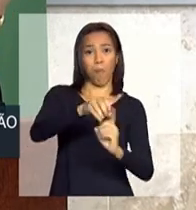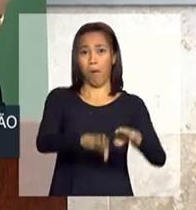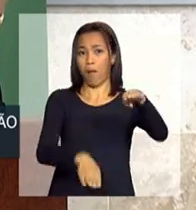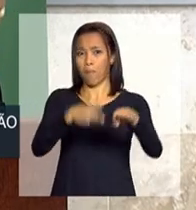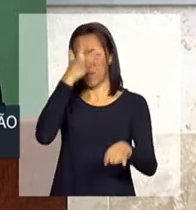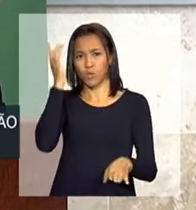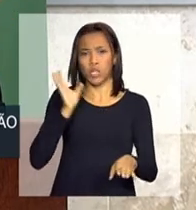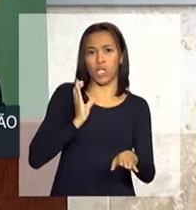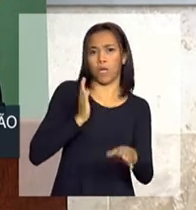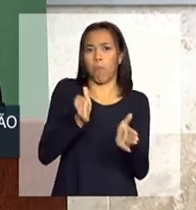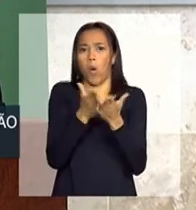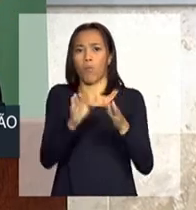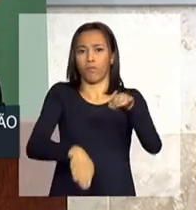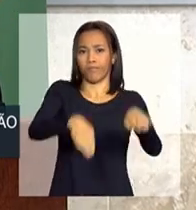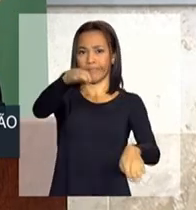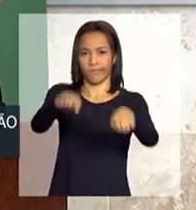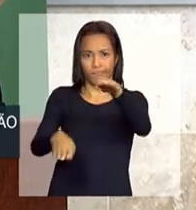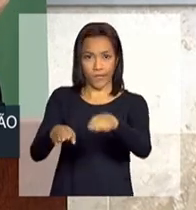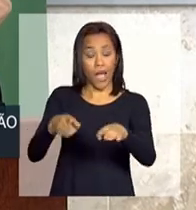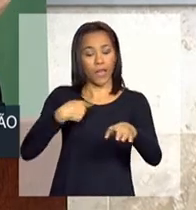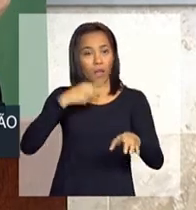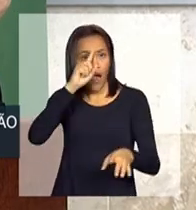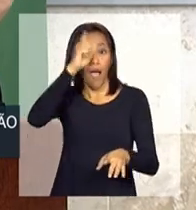integramos e criamos uma tecnologia.